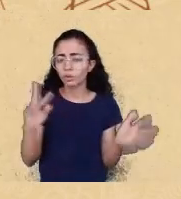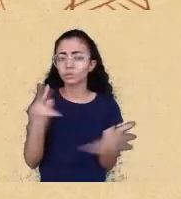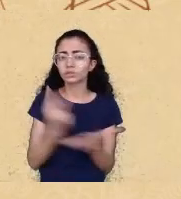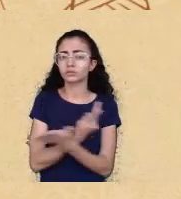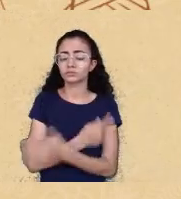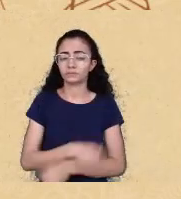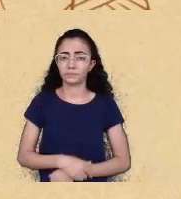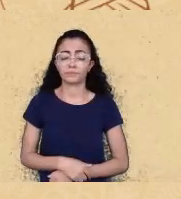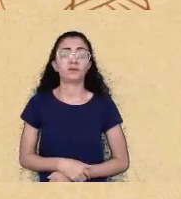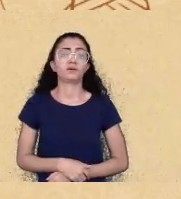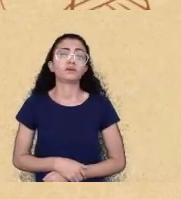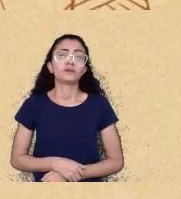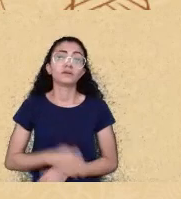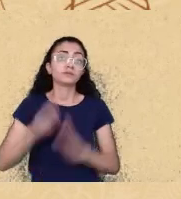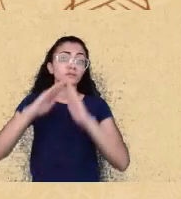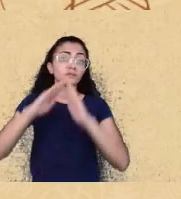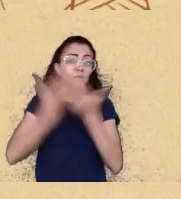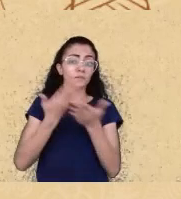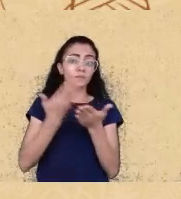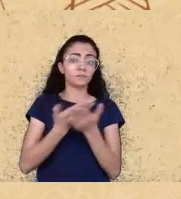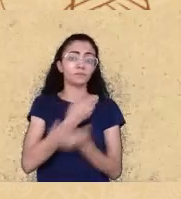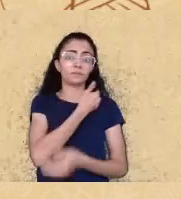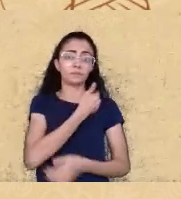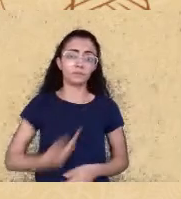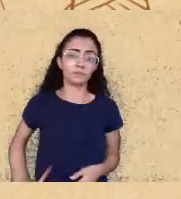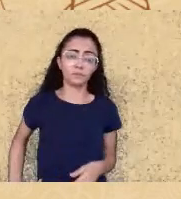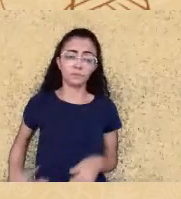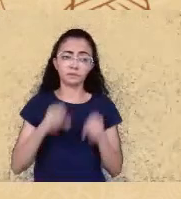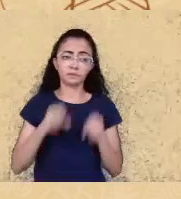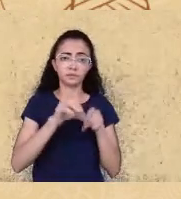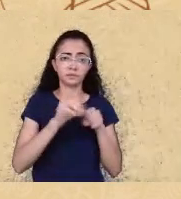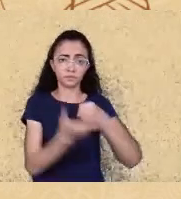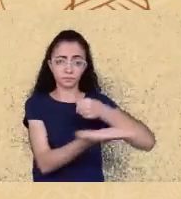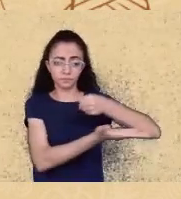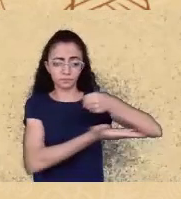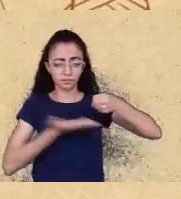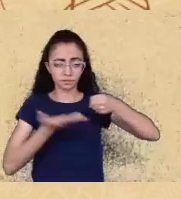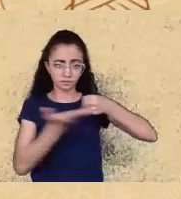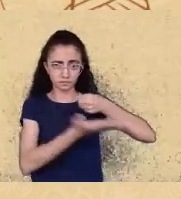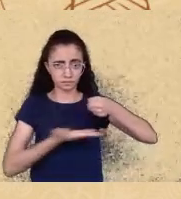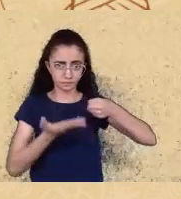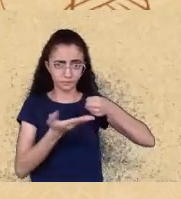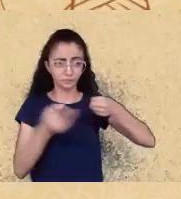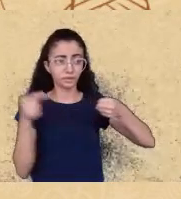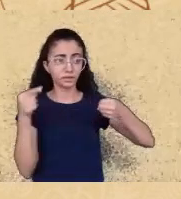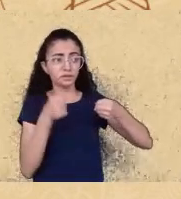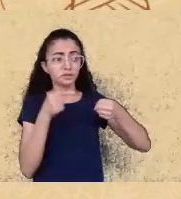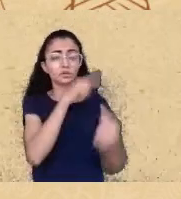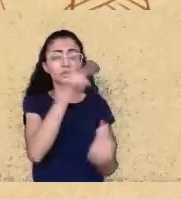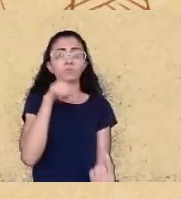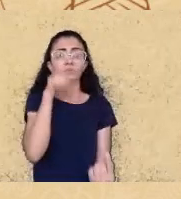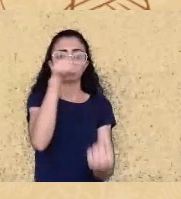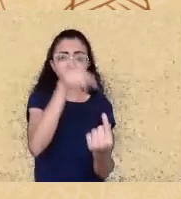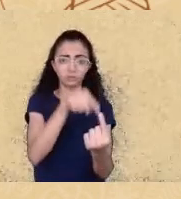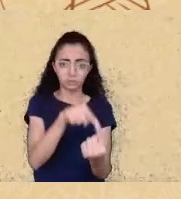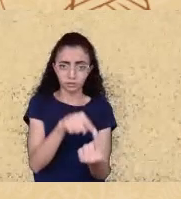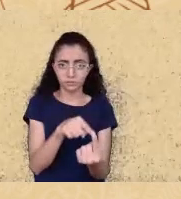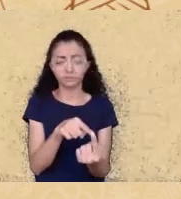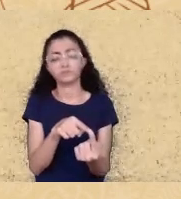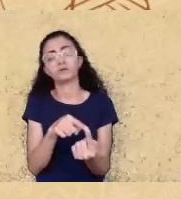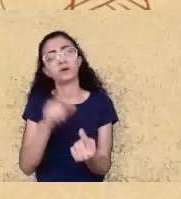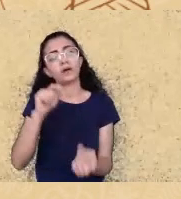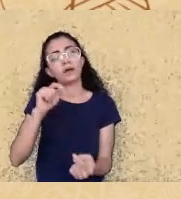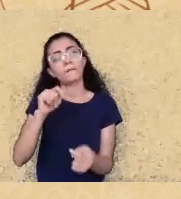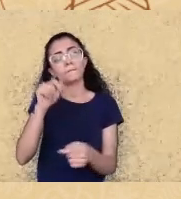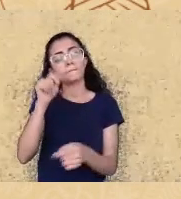escola pública da educação básica ela serve para a população afro-brasileira para